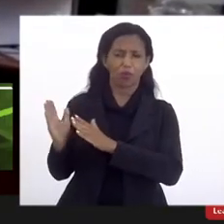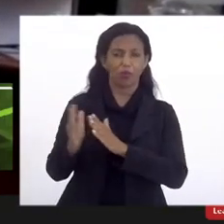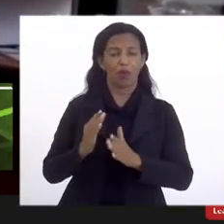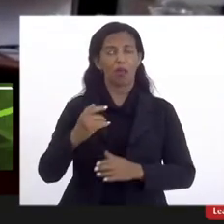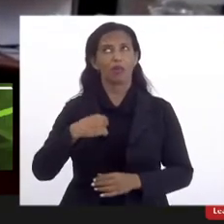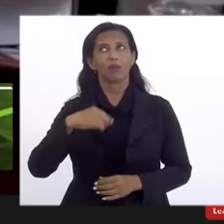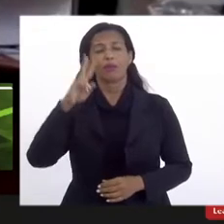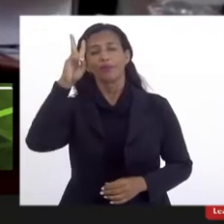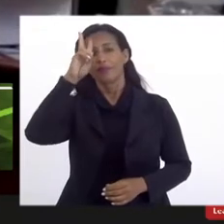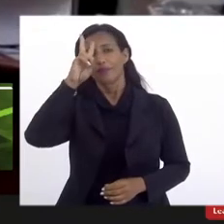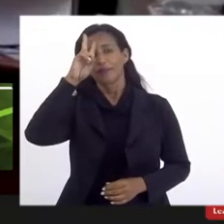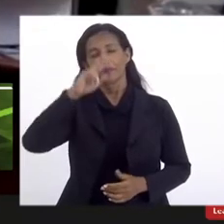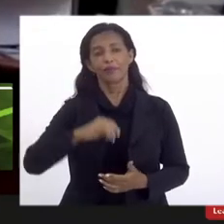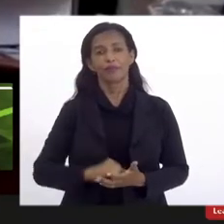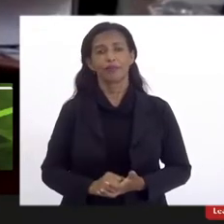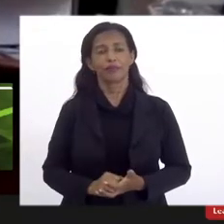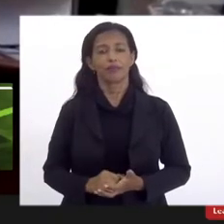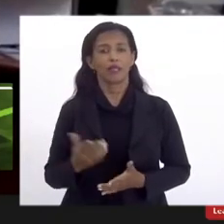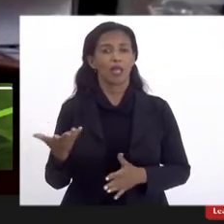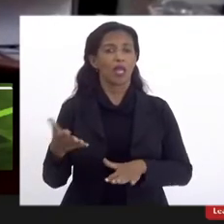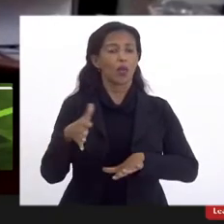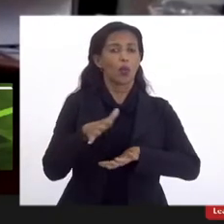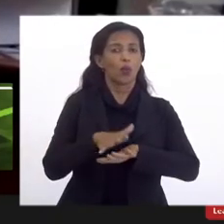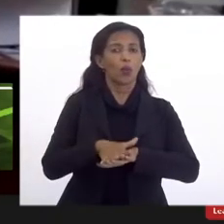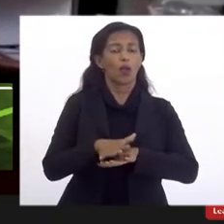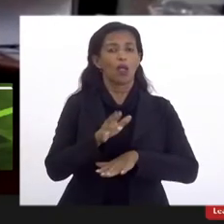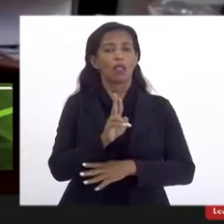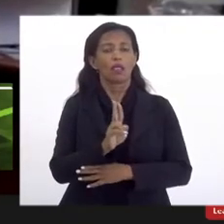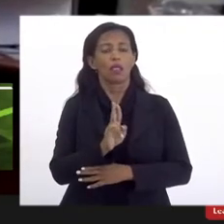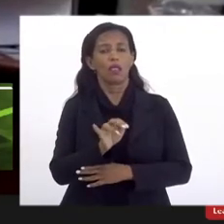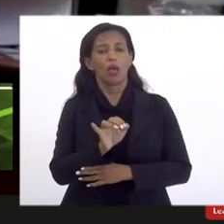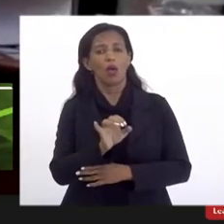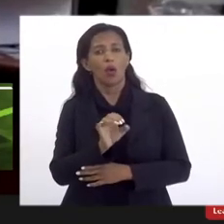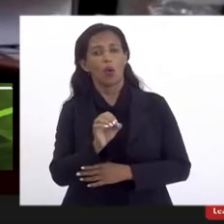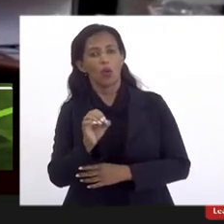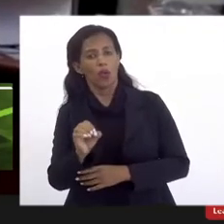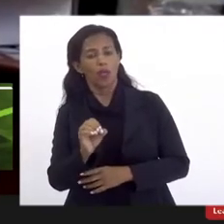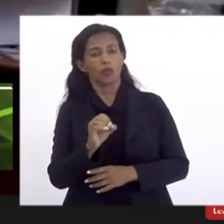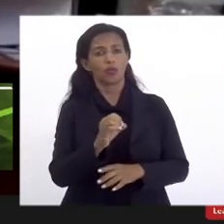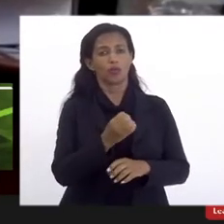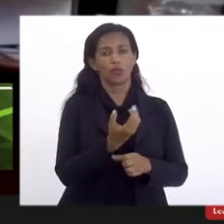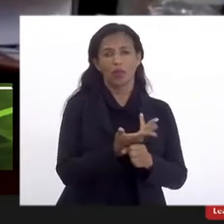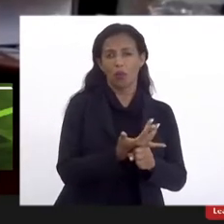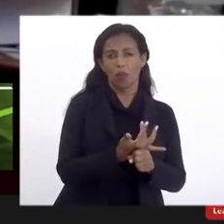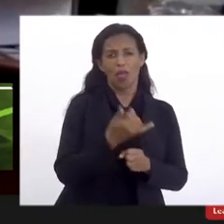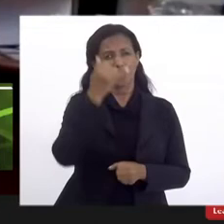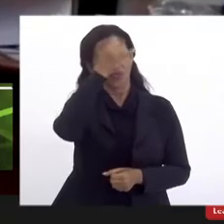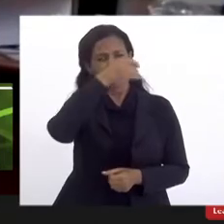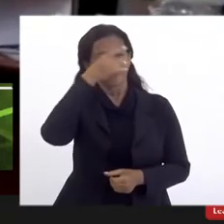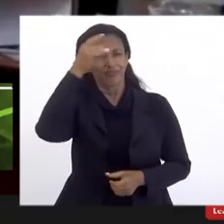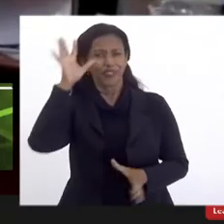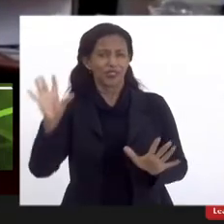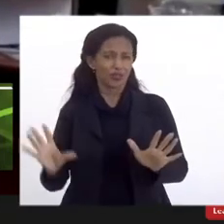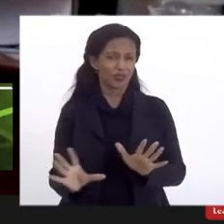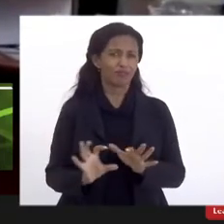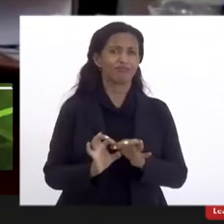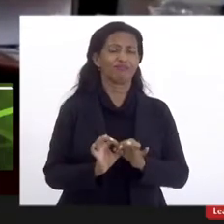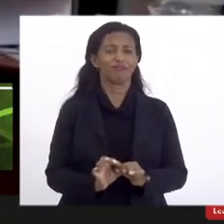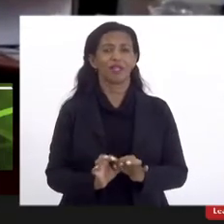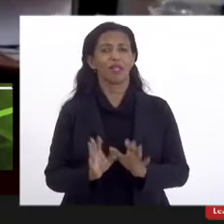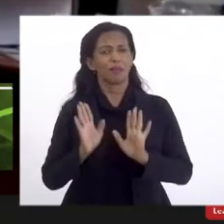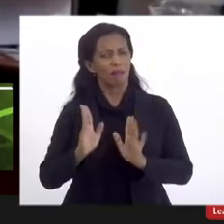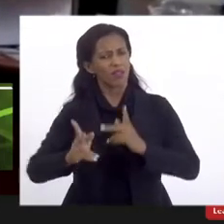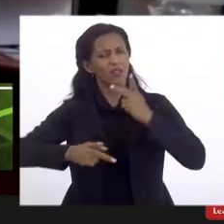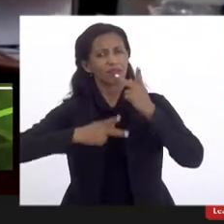me lembro que a questão da incorporação da UESO à UERJ é bem antiga, já se falava sobre isso há alguns anos atrás, isso vem sendo